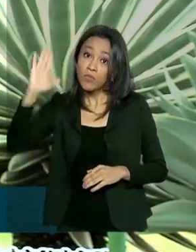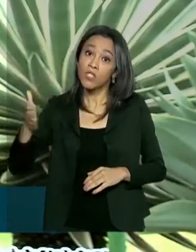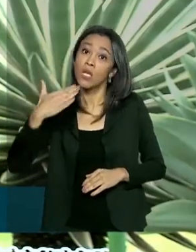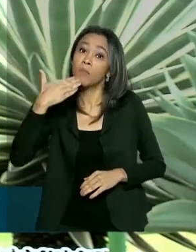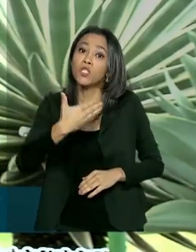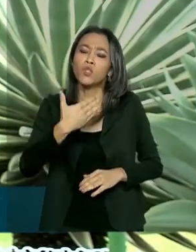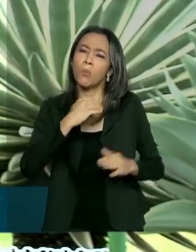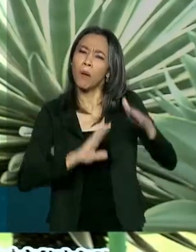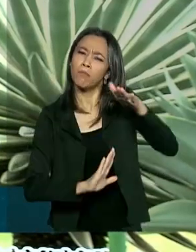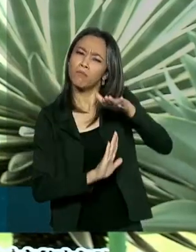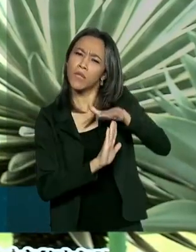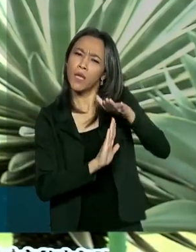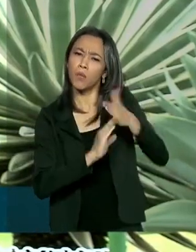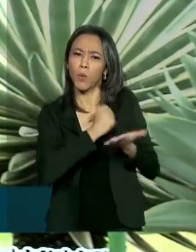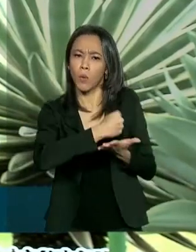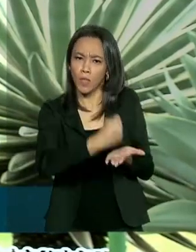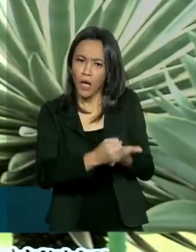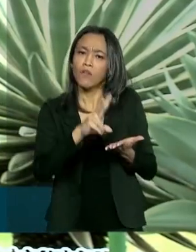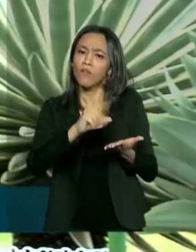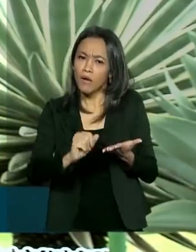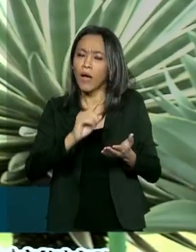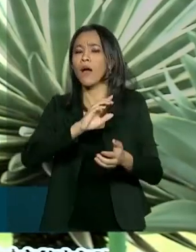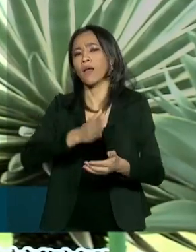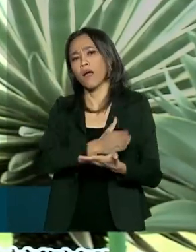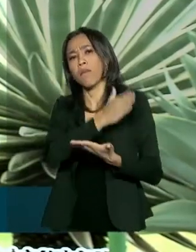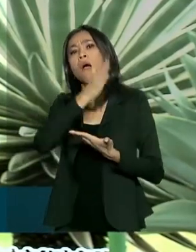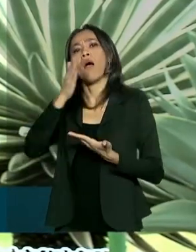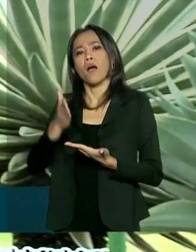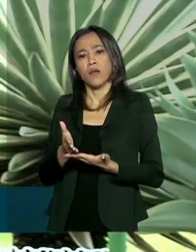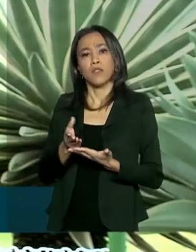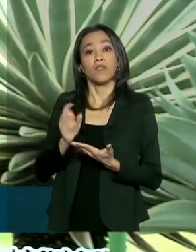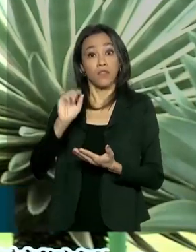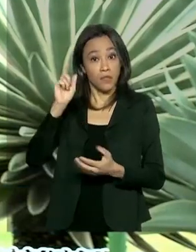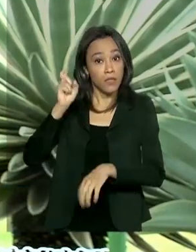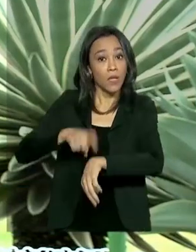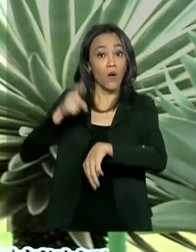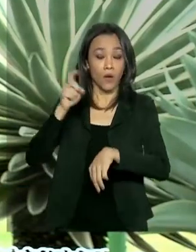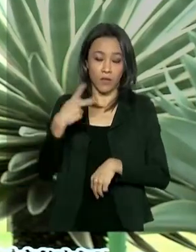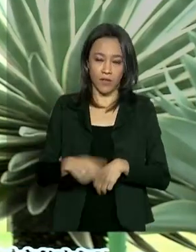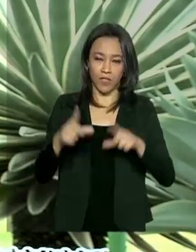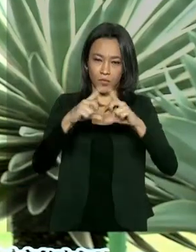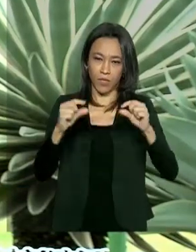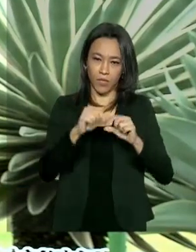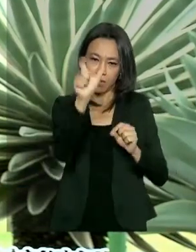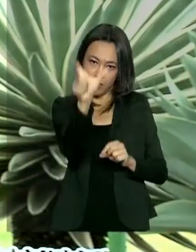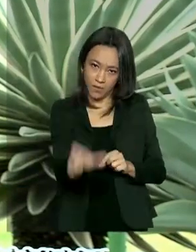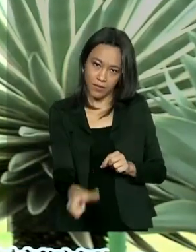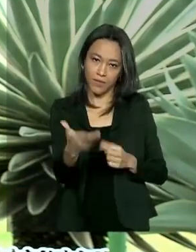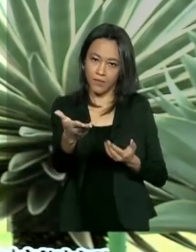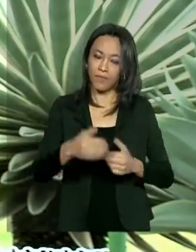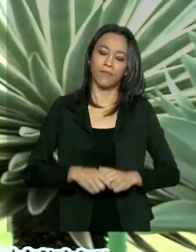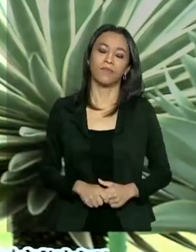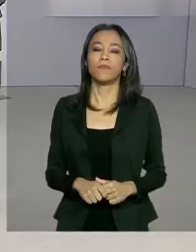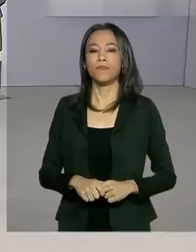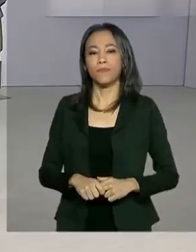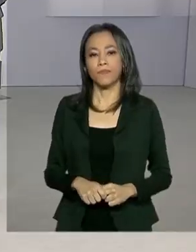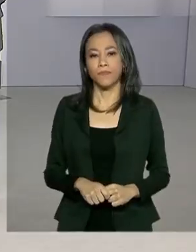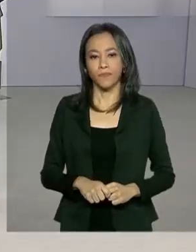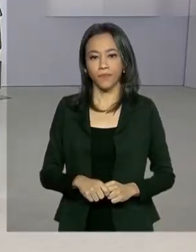contrato vão ter essa ampliação de forma automática. de Brasília, Selma Dias para o governo agora.